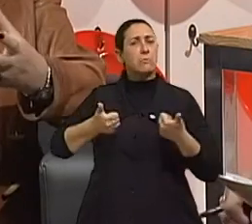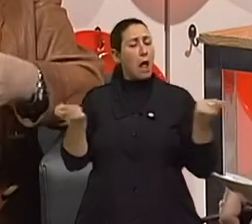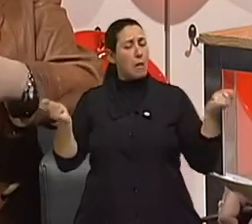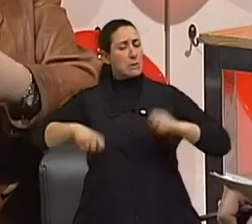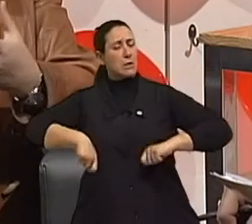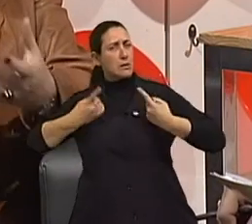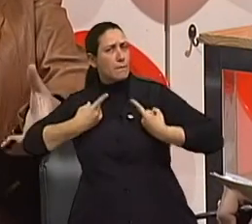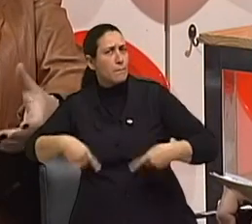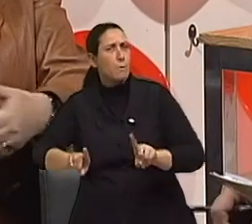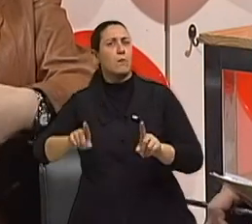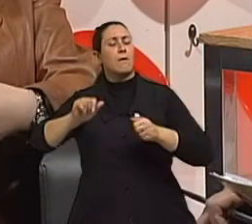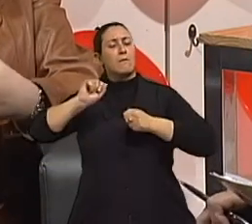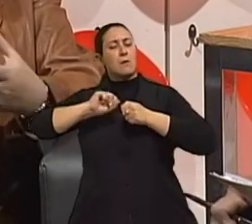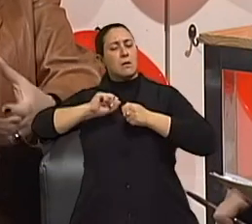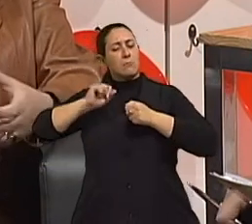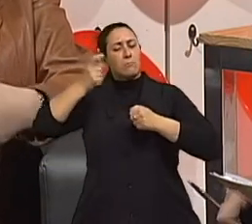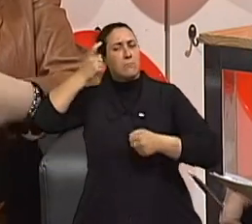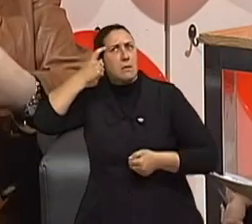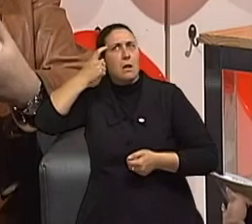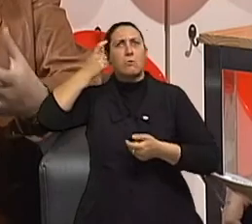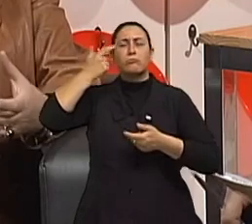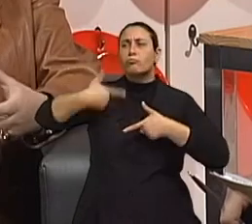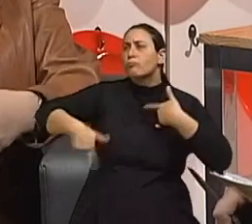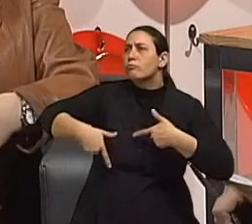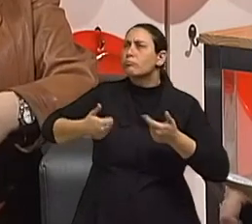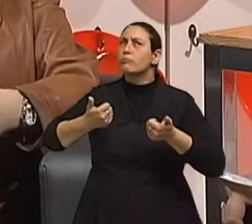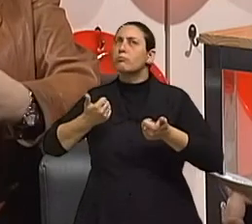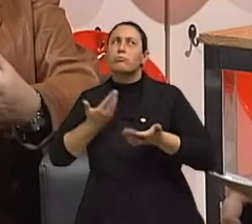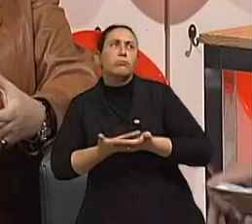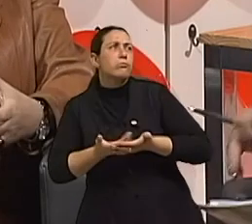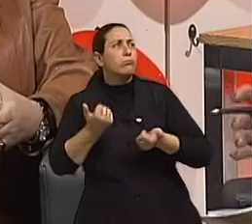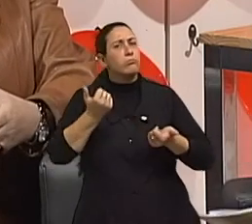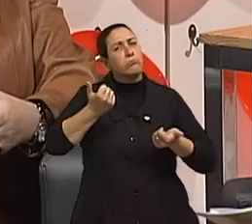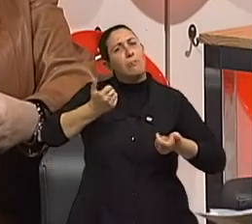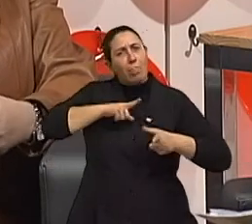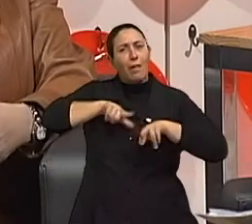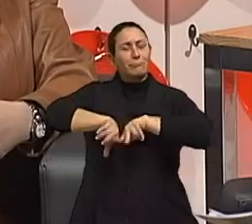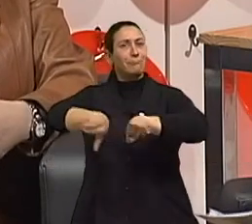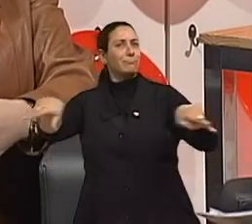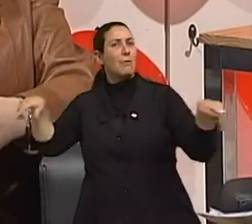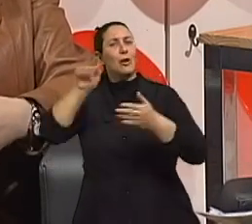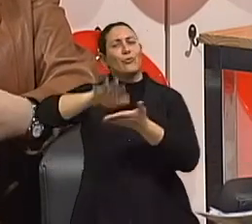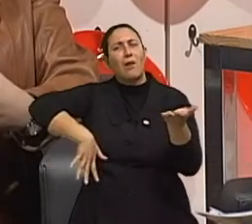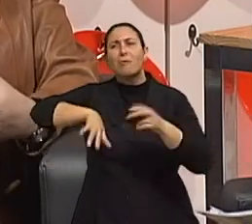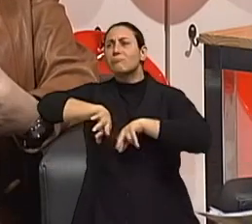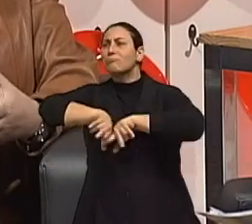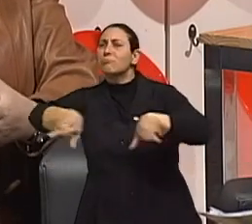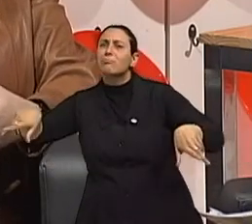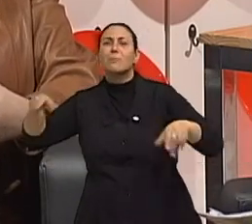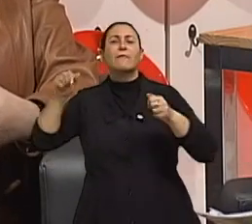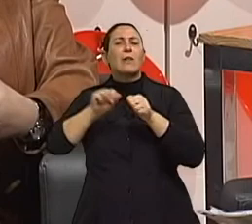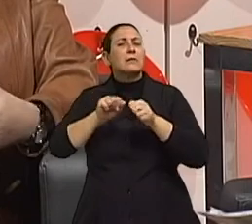desafiar, de produzir, de pensar, de trabalhar, de se envolver com novas atividades, de se